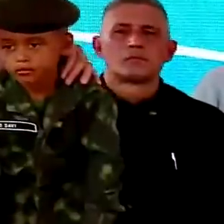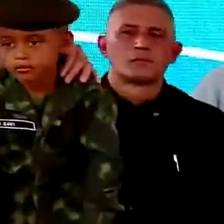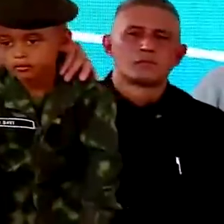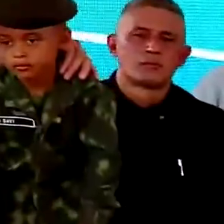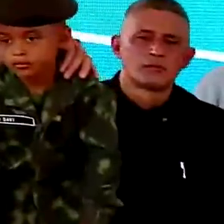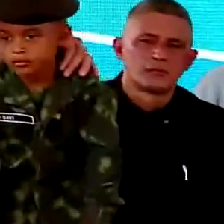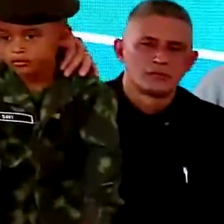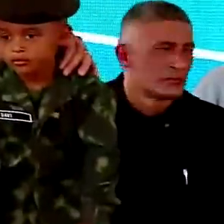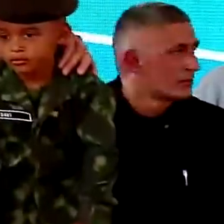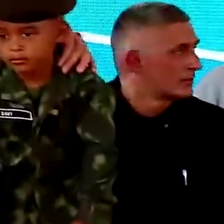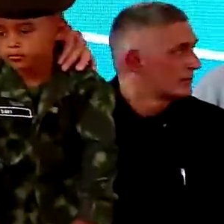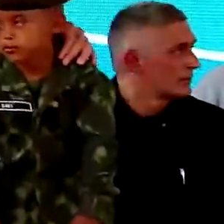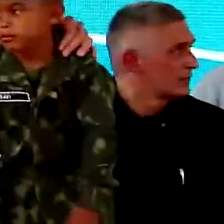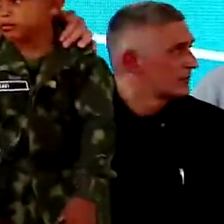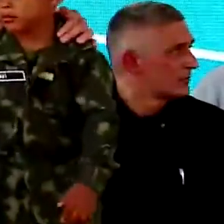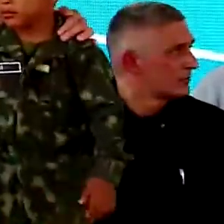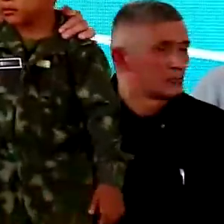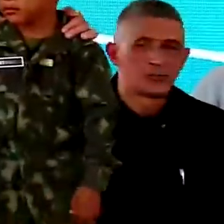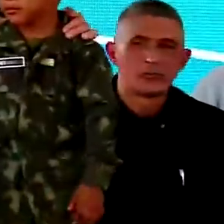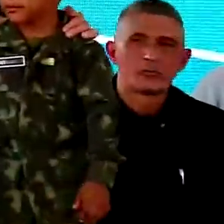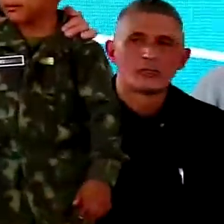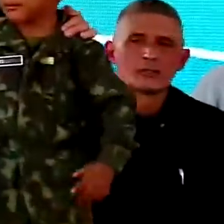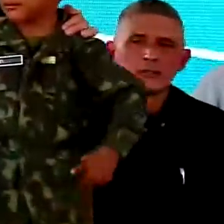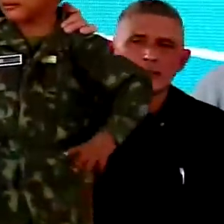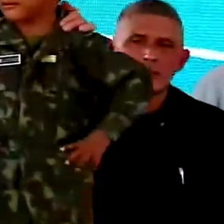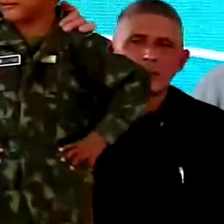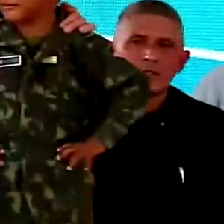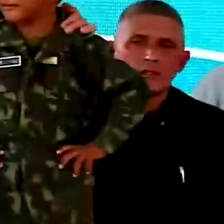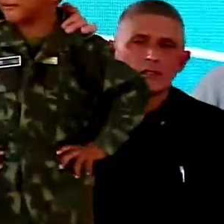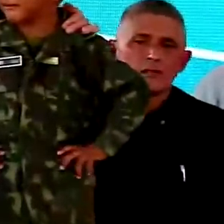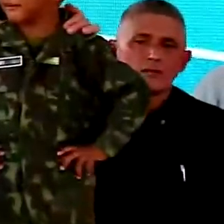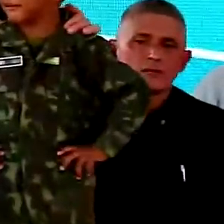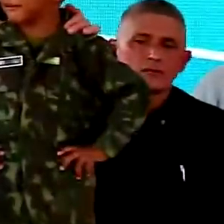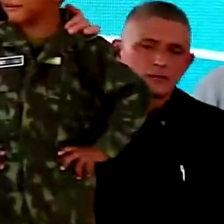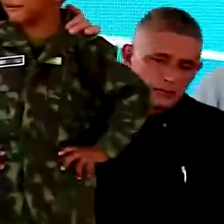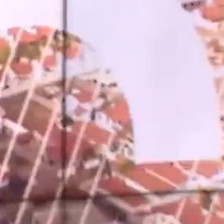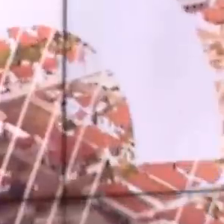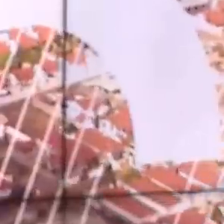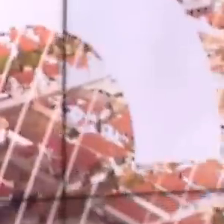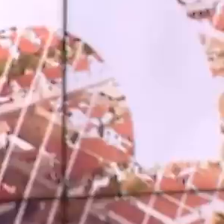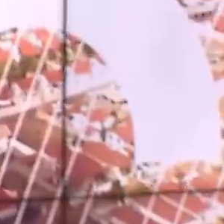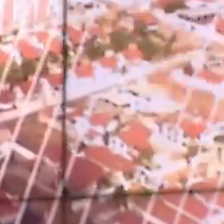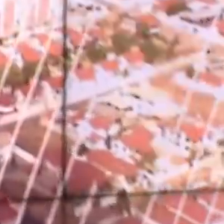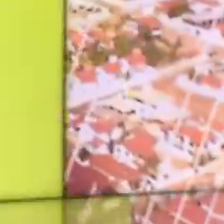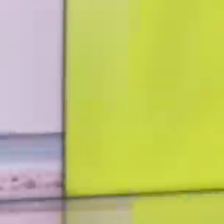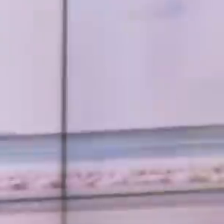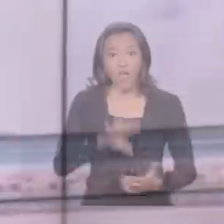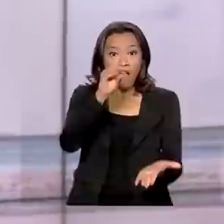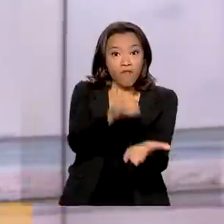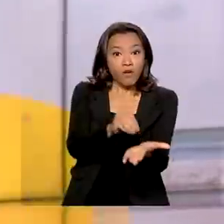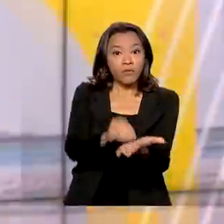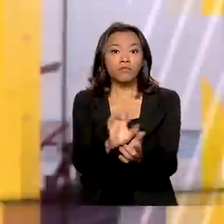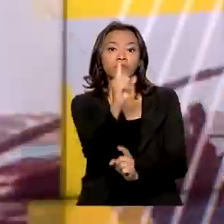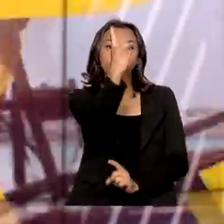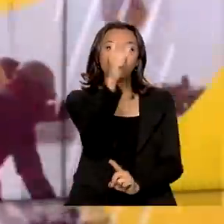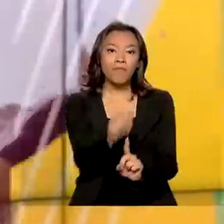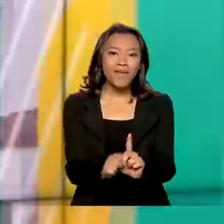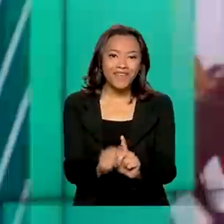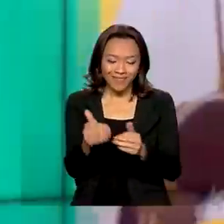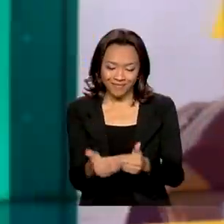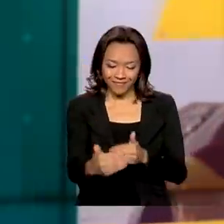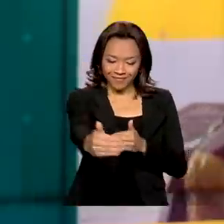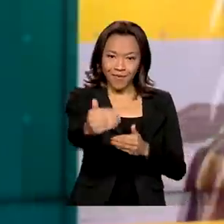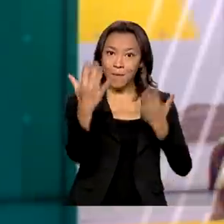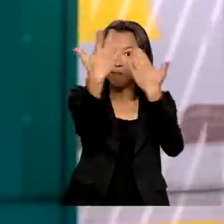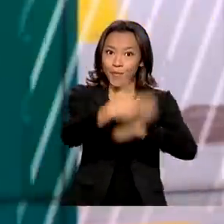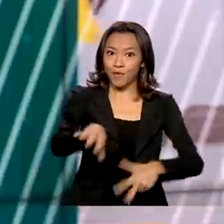pessoas com valor tão pouco no Bolsa Família. Faltando apenas um mês para o Enem, nós